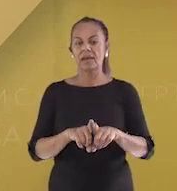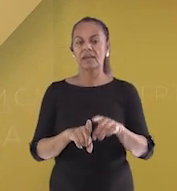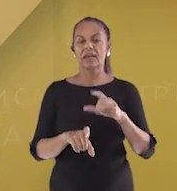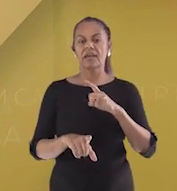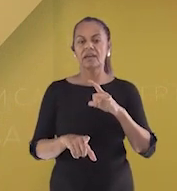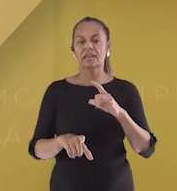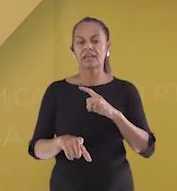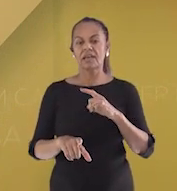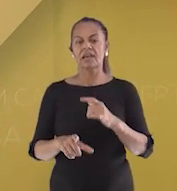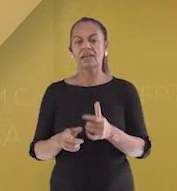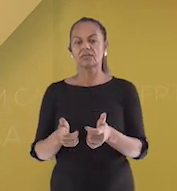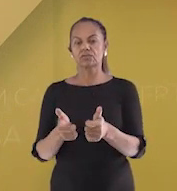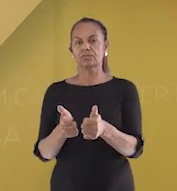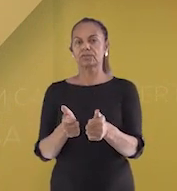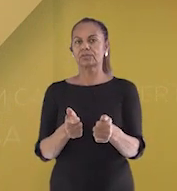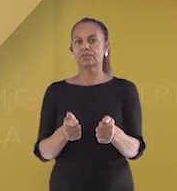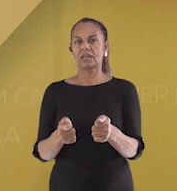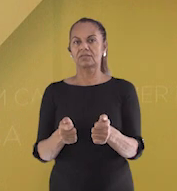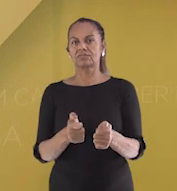cartucho era como esse aqui.